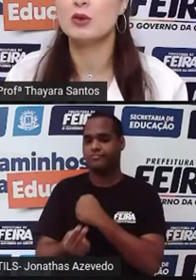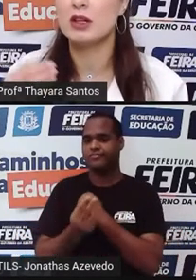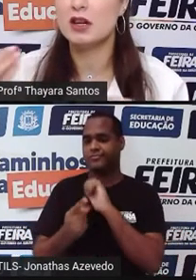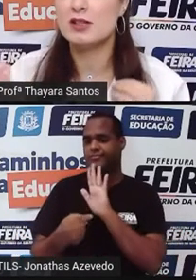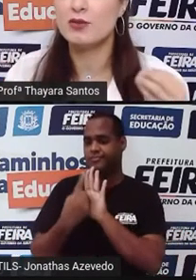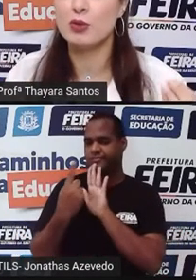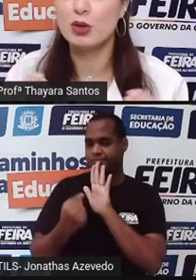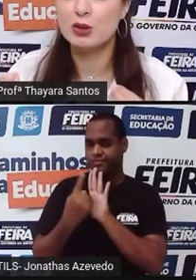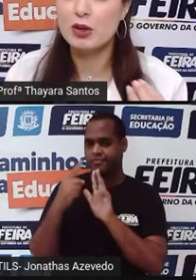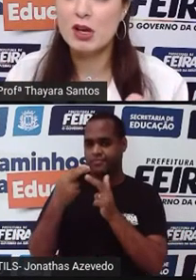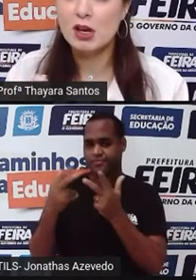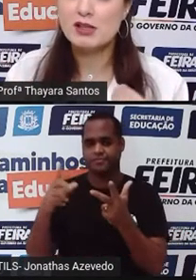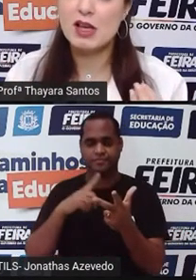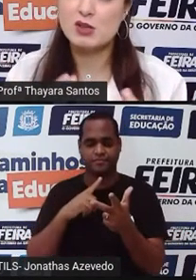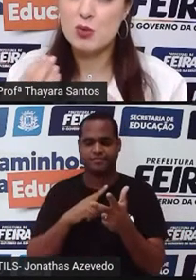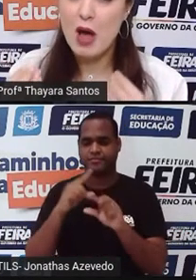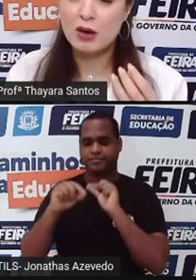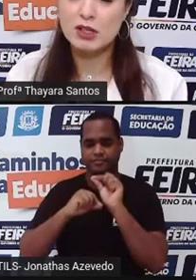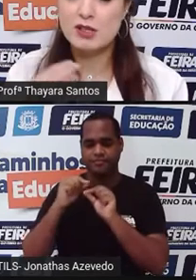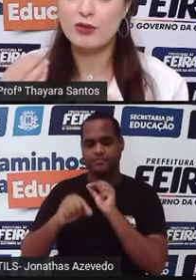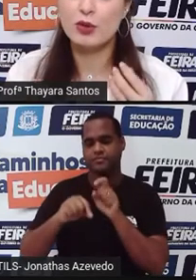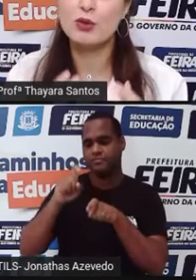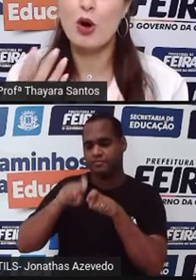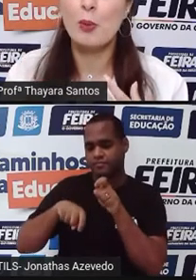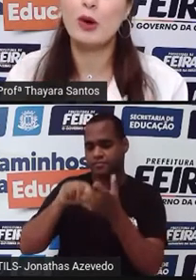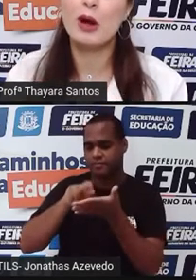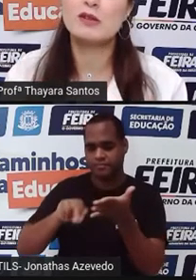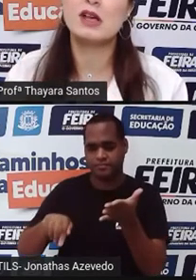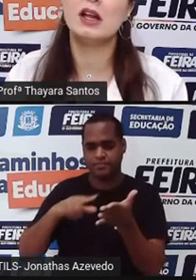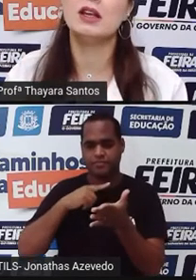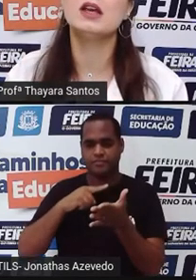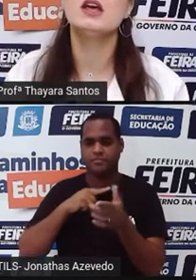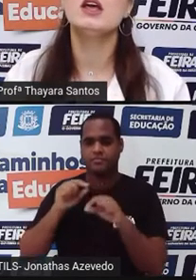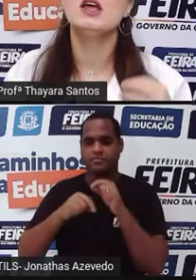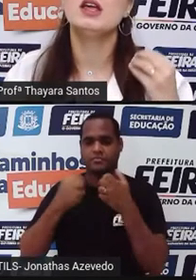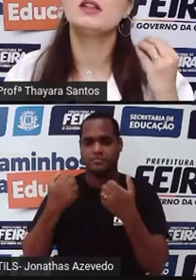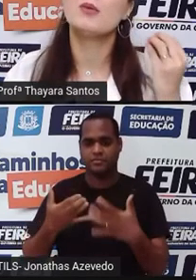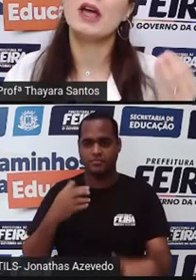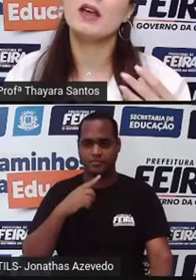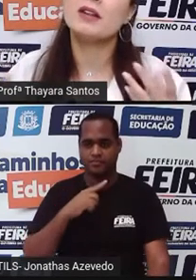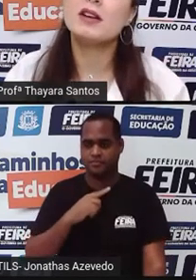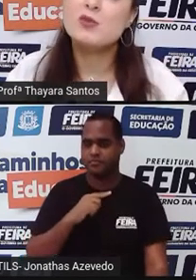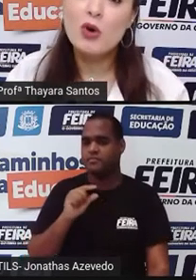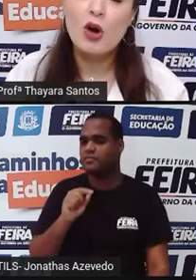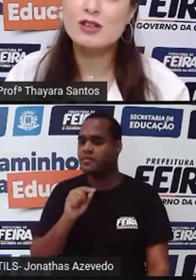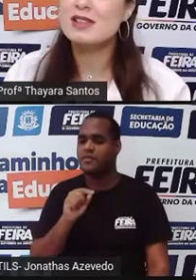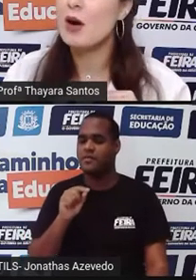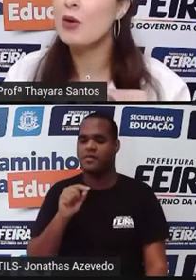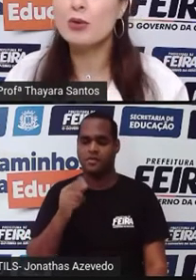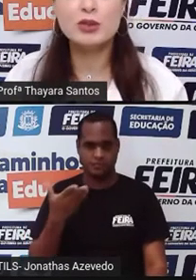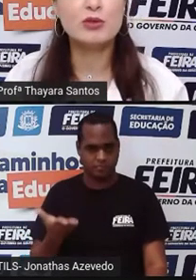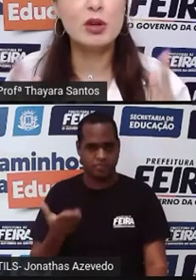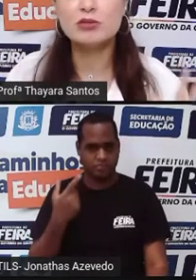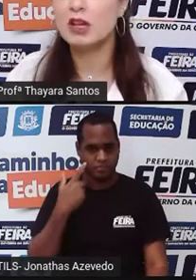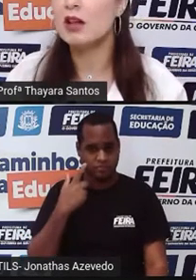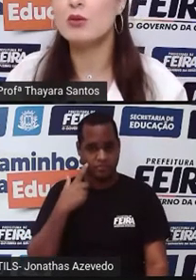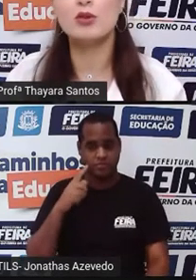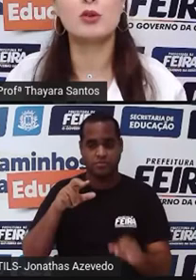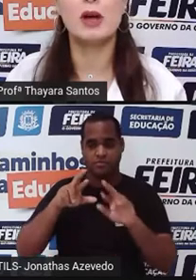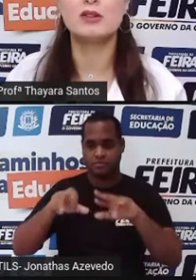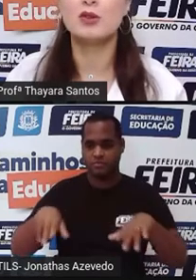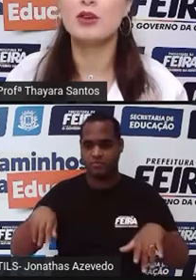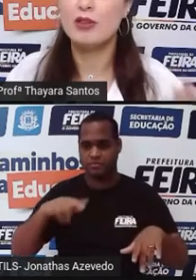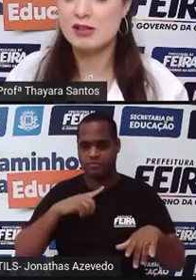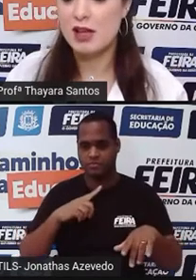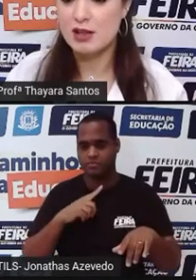contato entre esse fluido sexual, né? Esse fluido corporal que está ali e também entre as mucosas. É o único, não tem nenhum